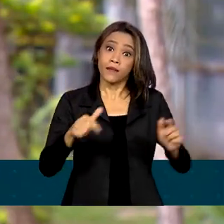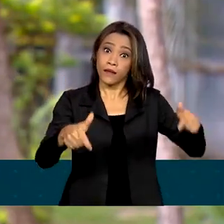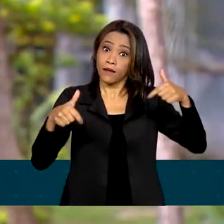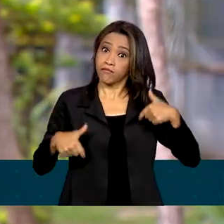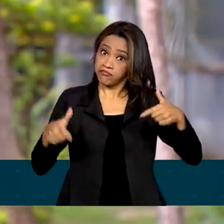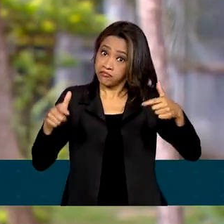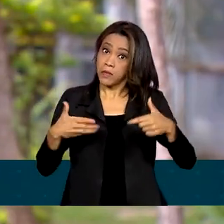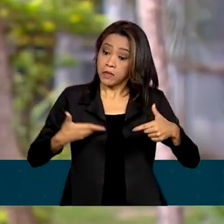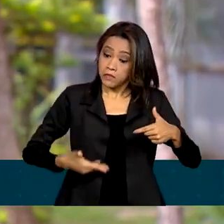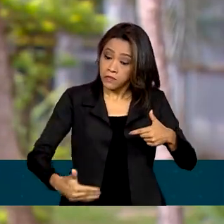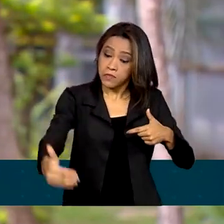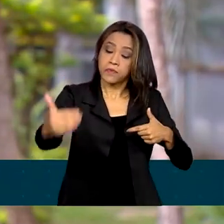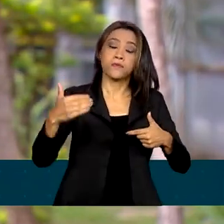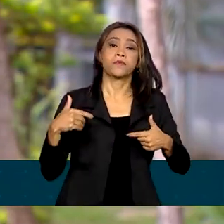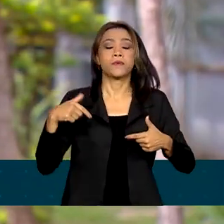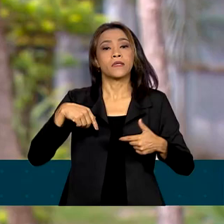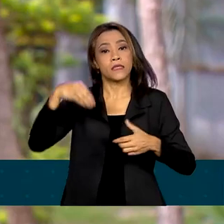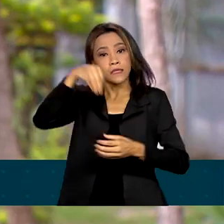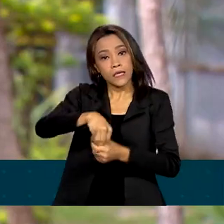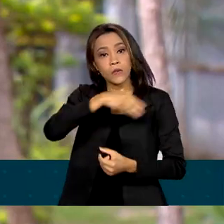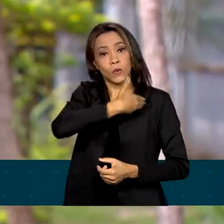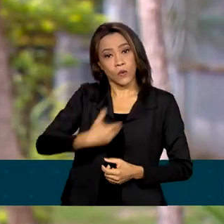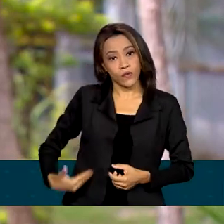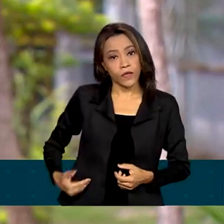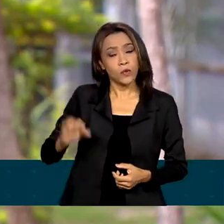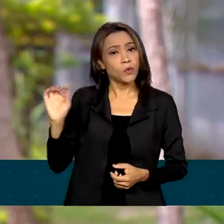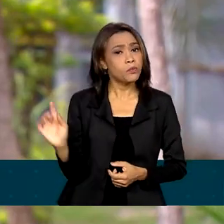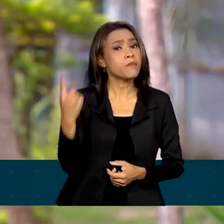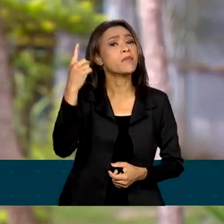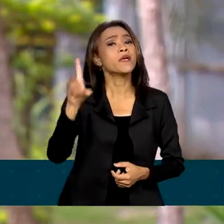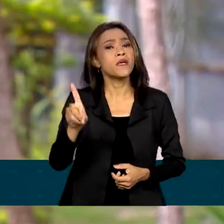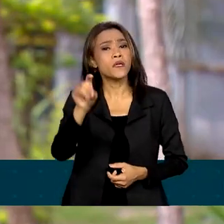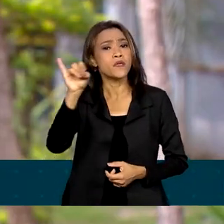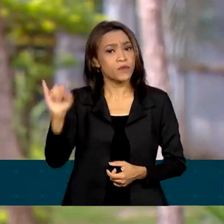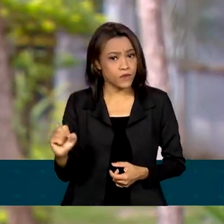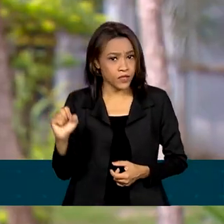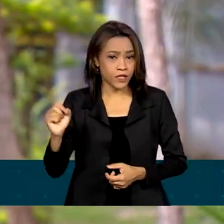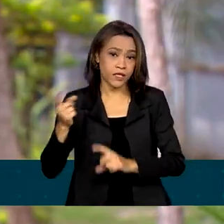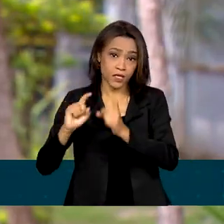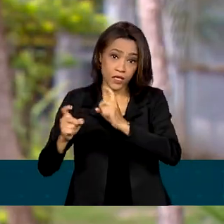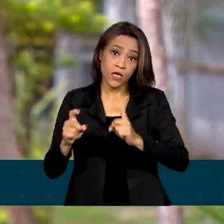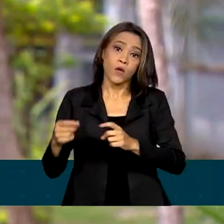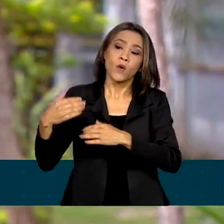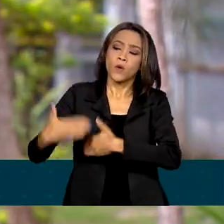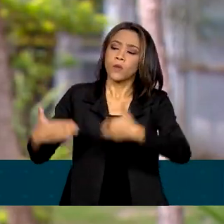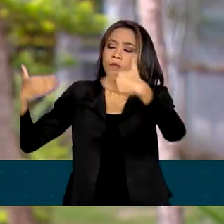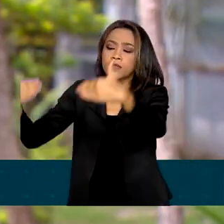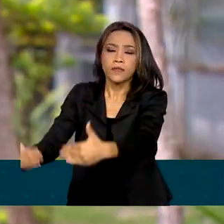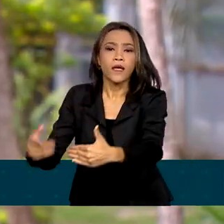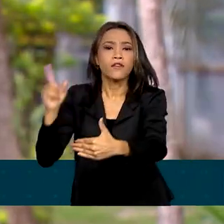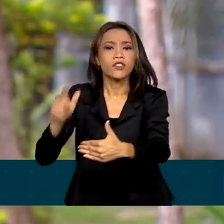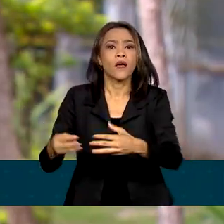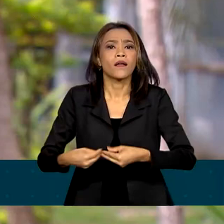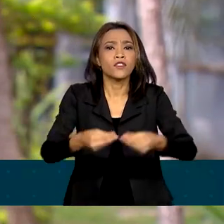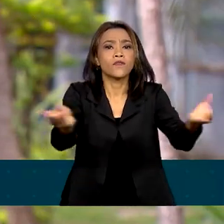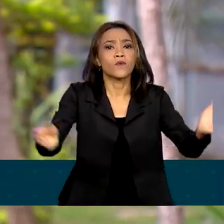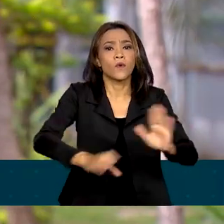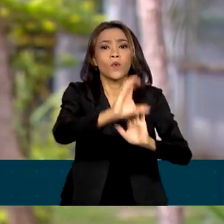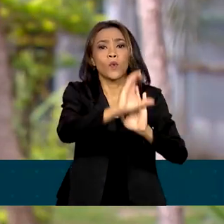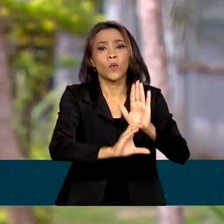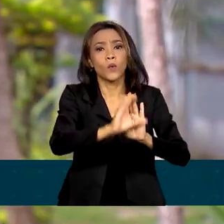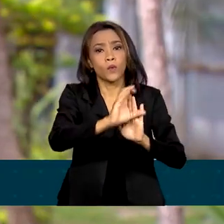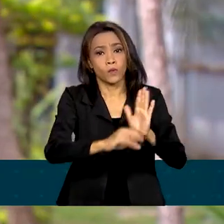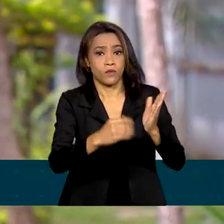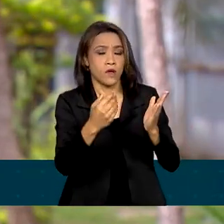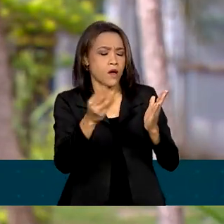Lula da Silva. Já nos primeiros dias de gestão, o Ministério da Igualdade Racial disponibilizou um formulário público